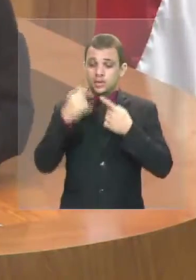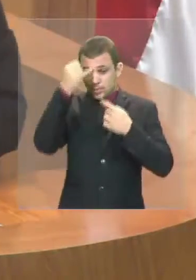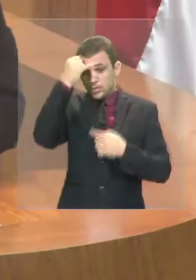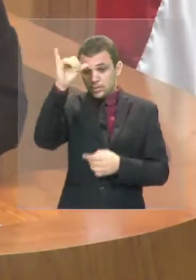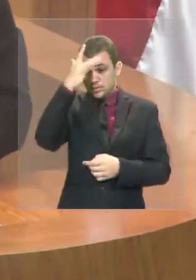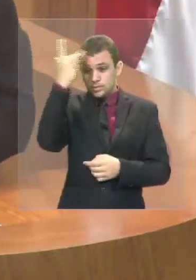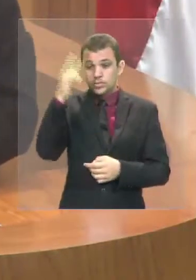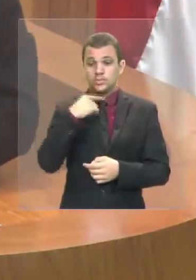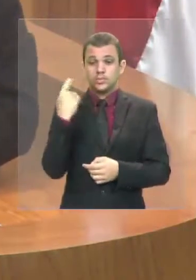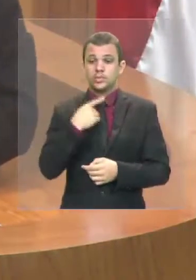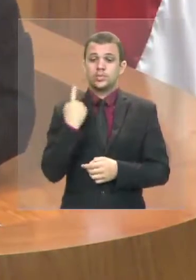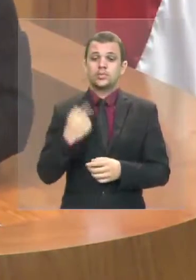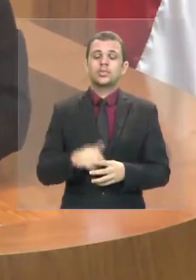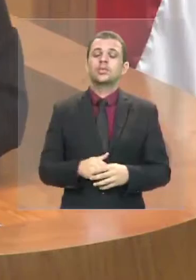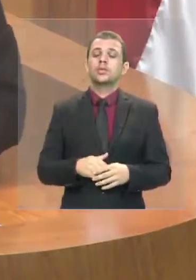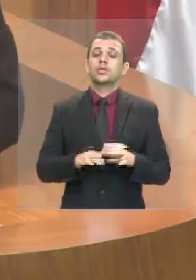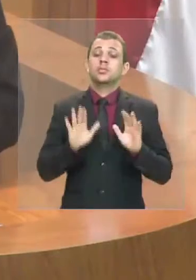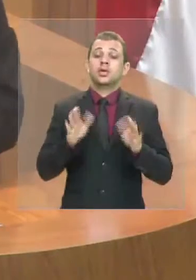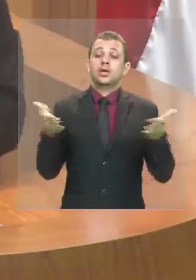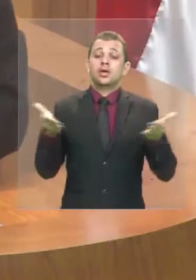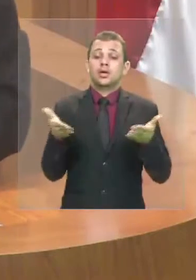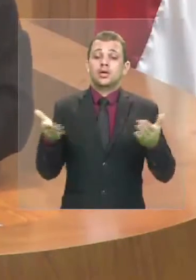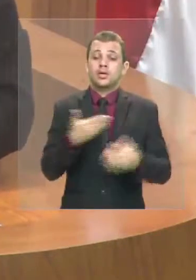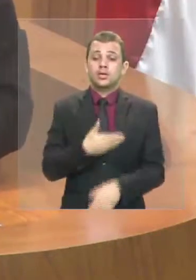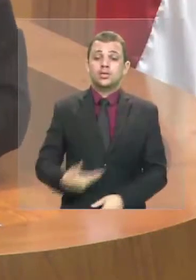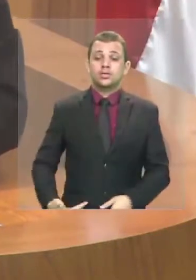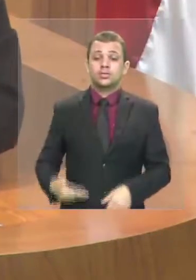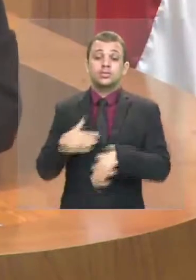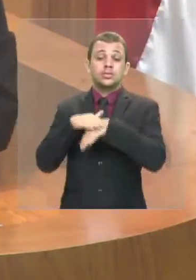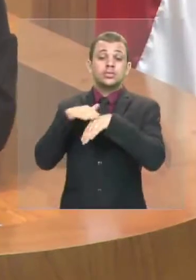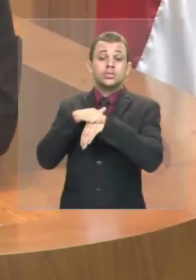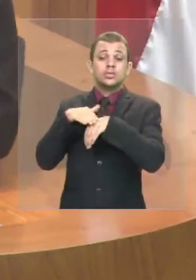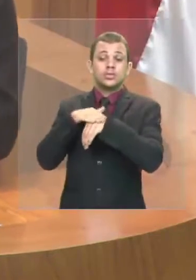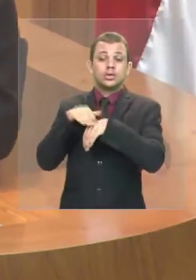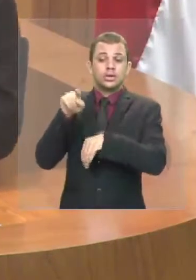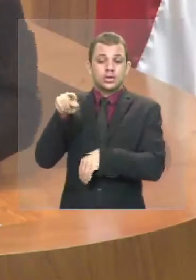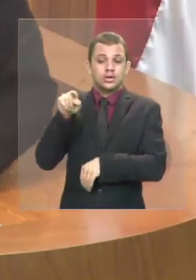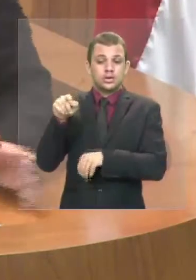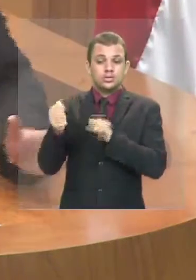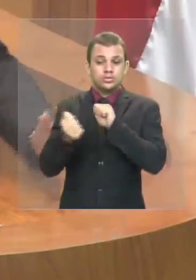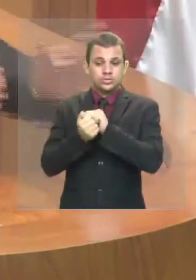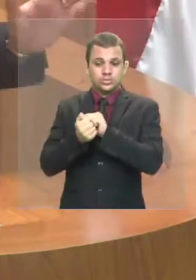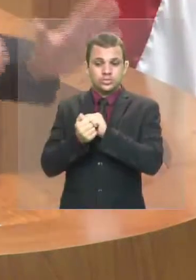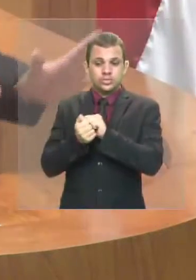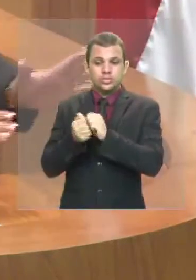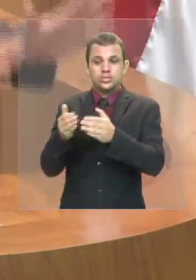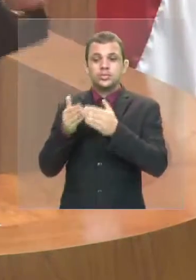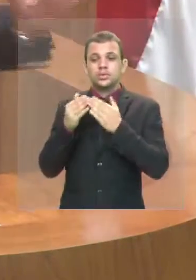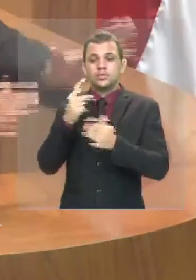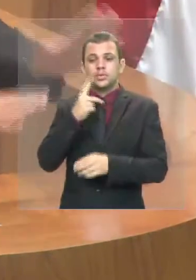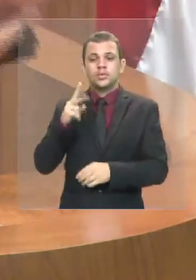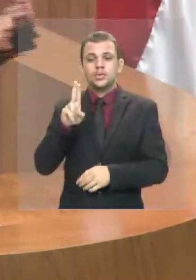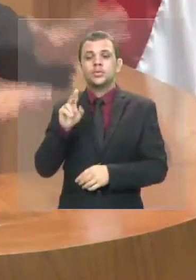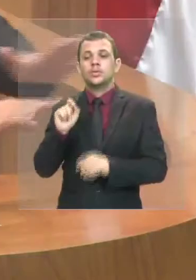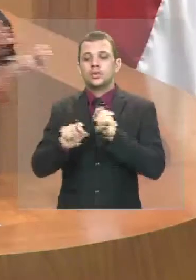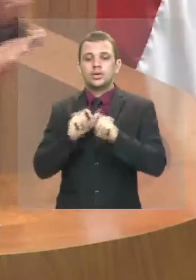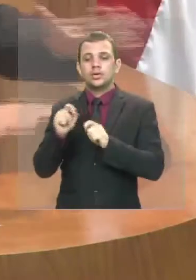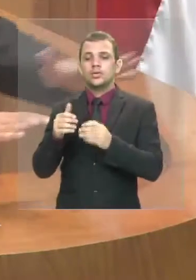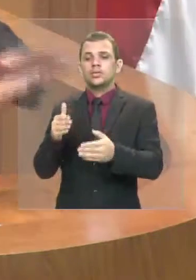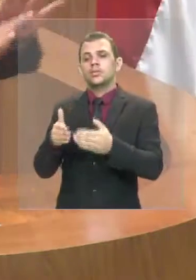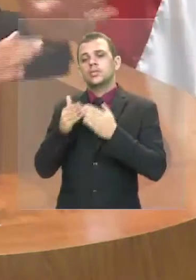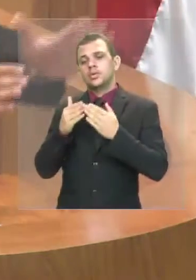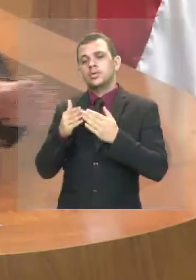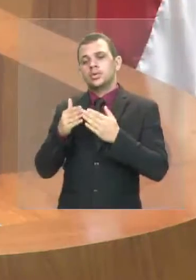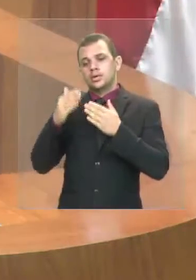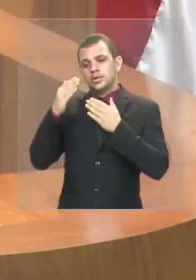um diálogo com esses meliantes pedindo o PPU, como diz, pedindo, pelo amor de Deus, por favor, vamos acabar com isso, vamos